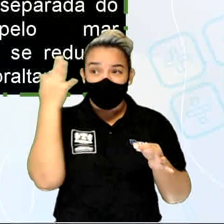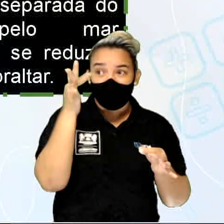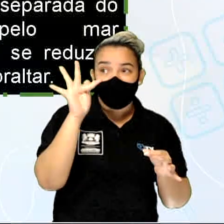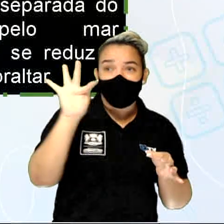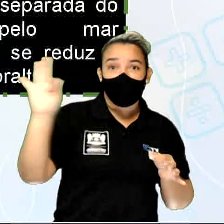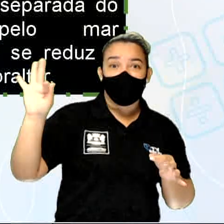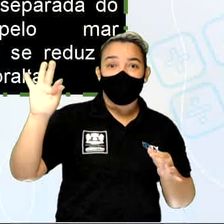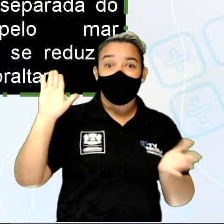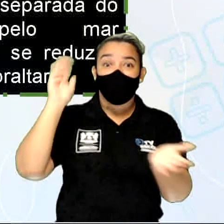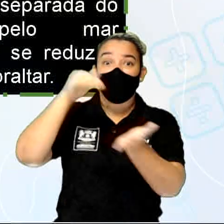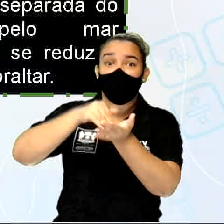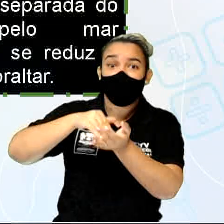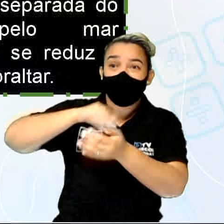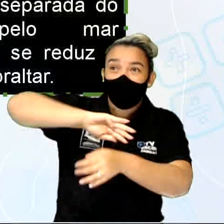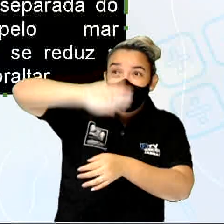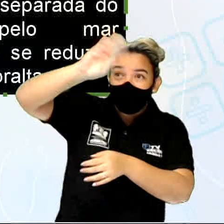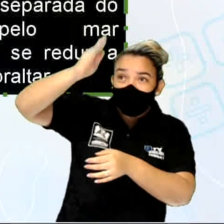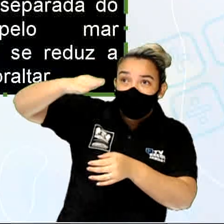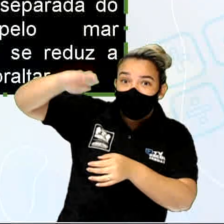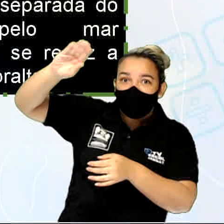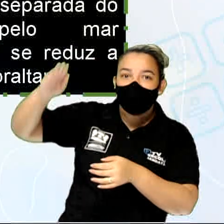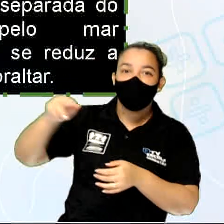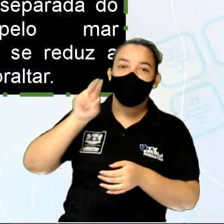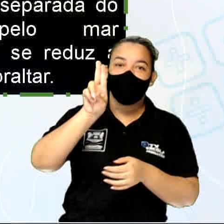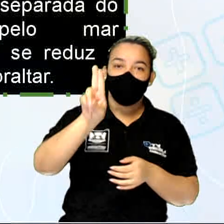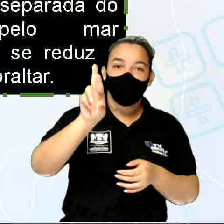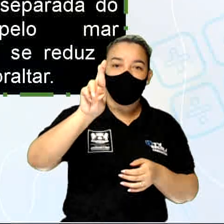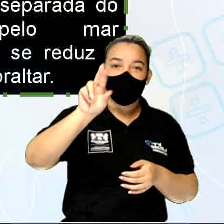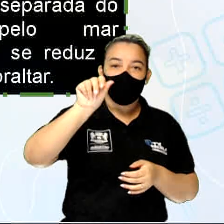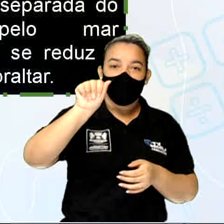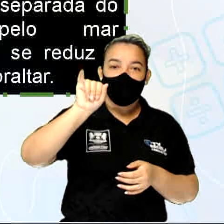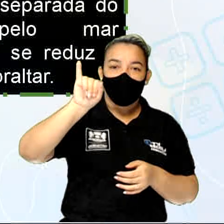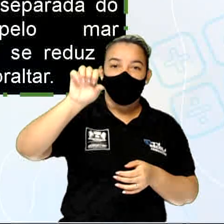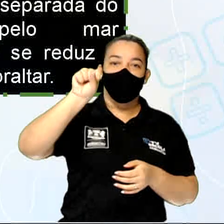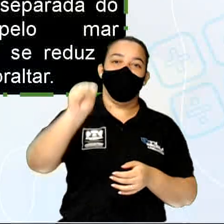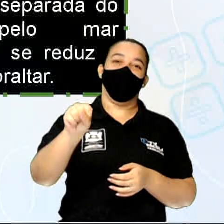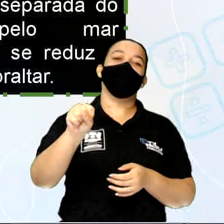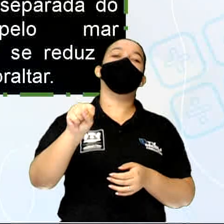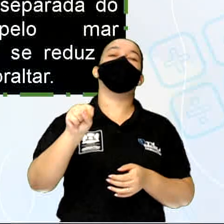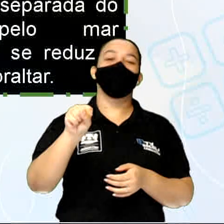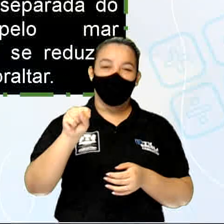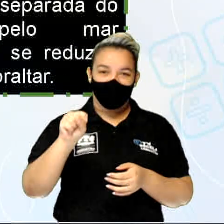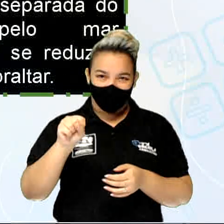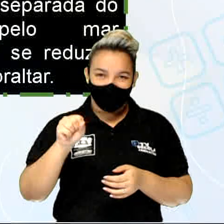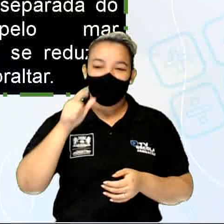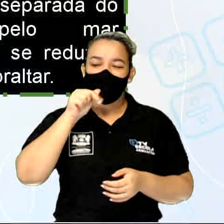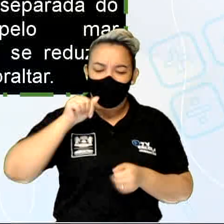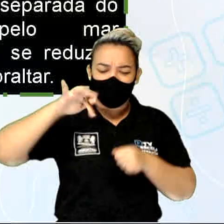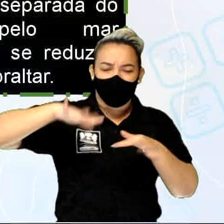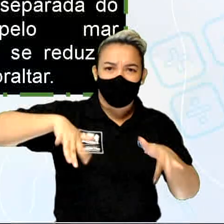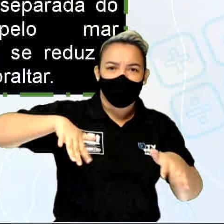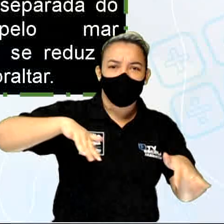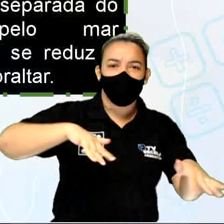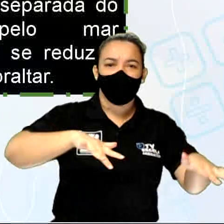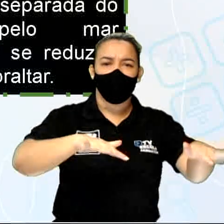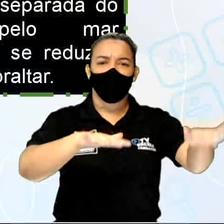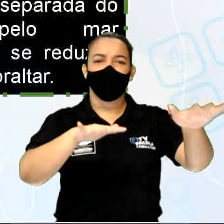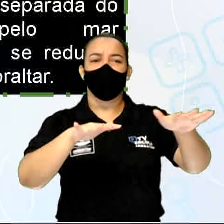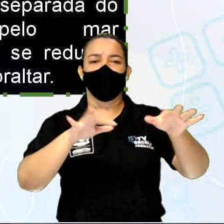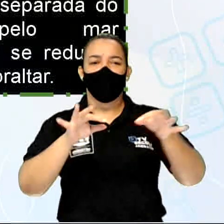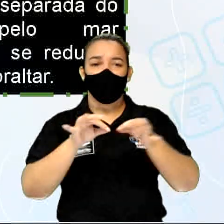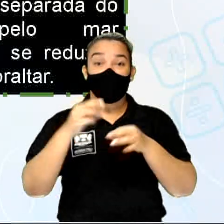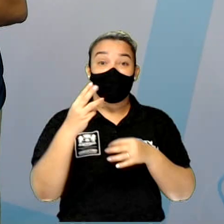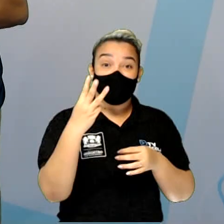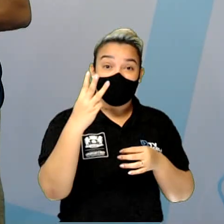os montes Urais. Ao sul, está separada do continente africano, pelo mar Mediterrâneo, fronteira que se reduz uns 30